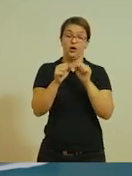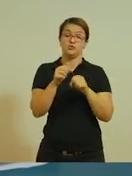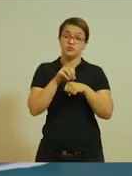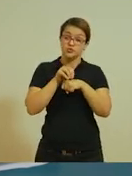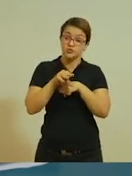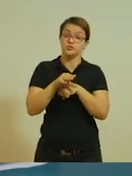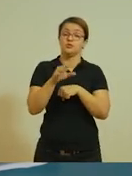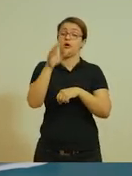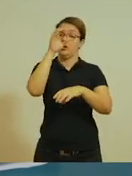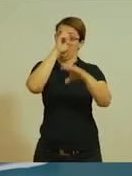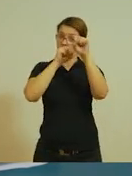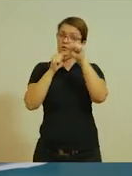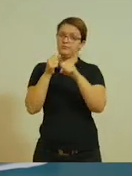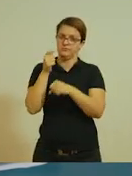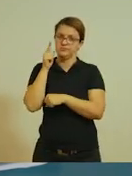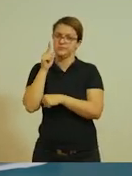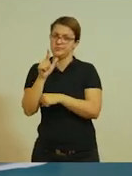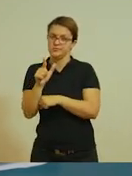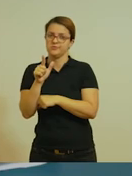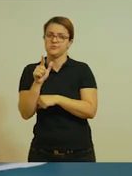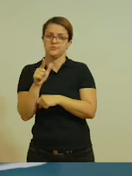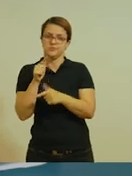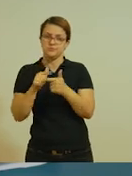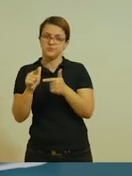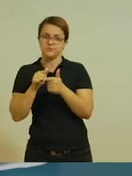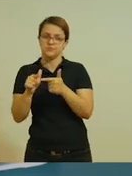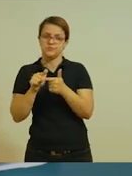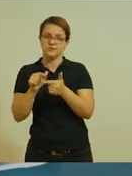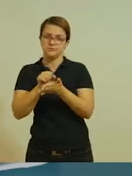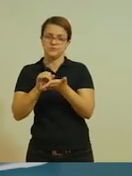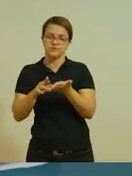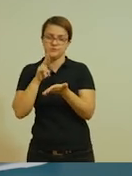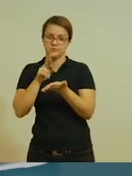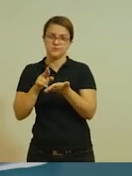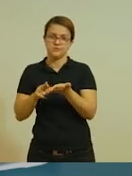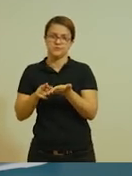resolver os problemas que estão lá na parte de lição de casa.